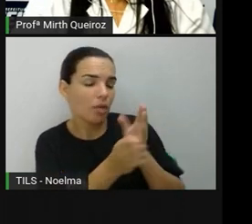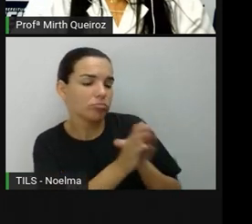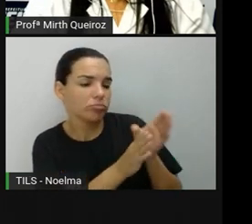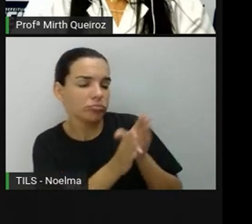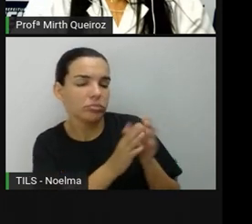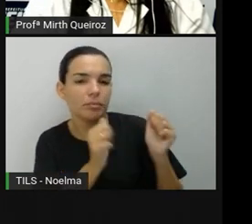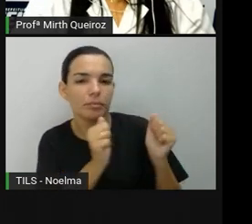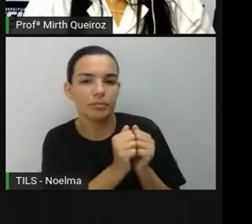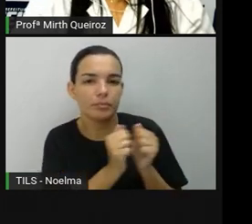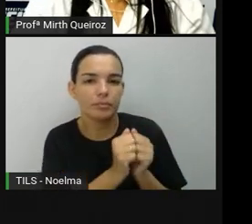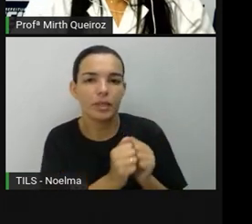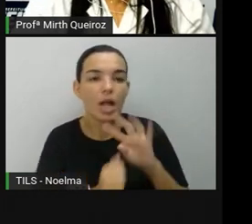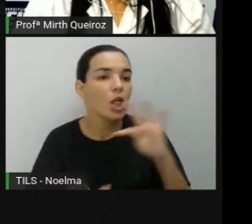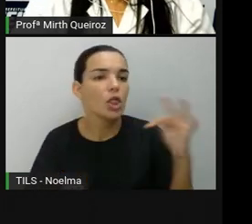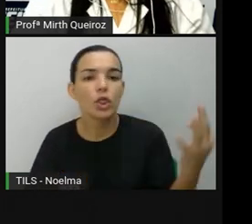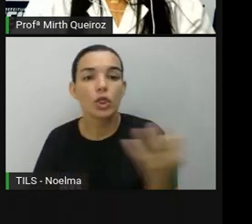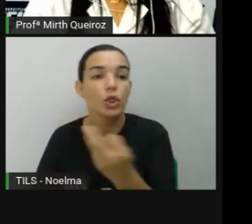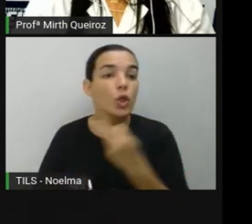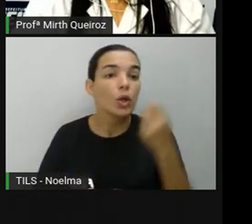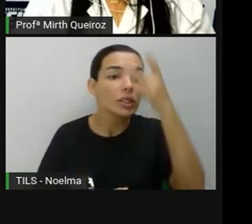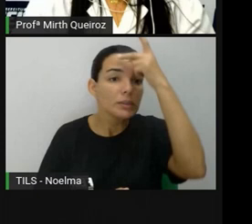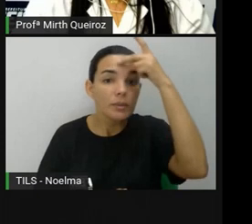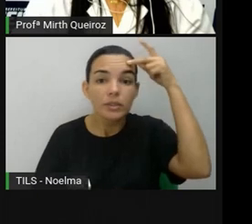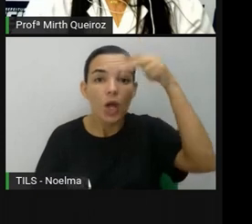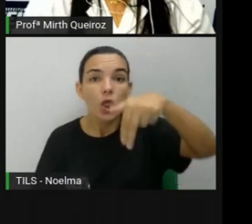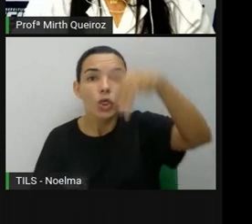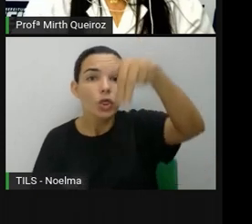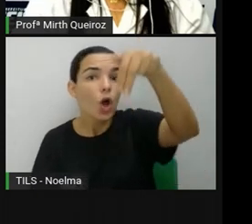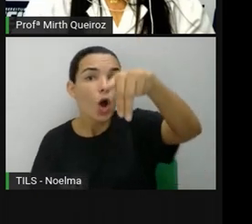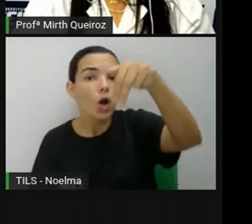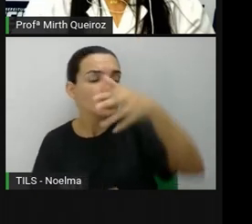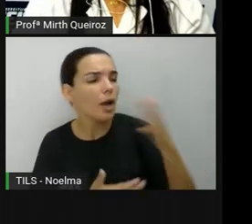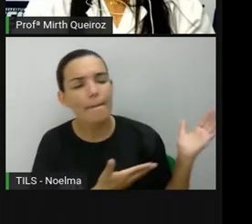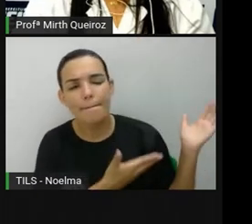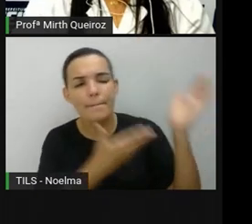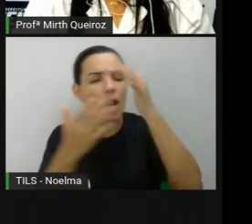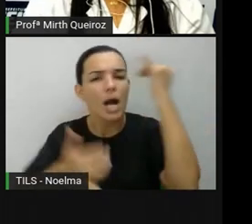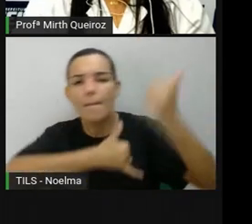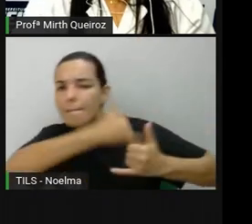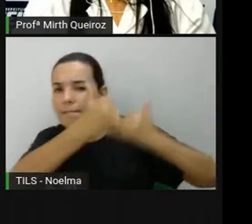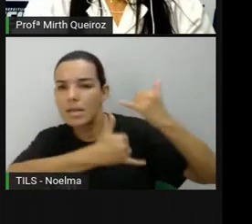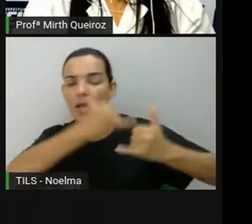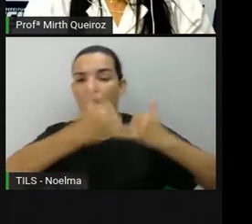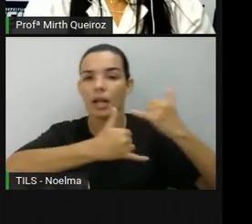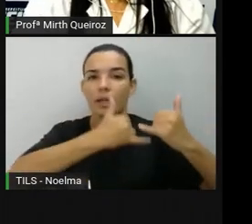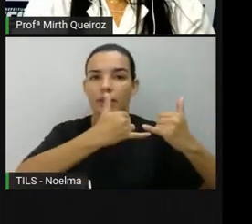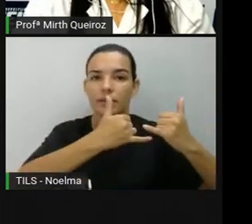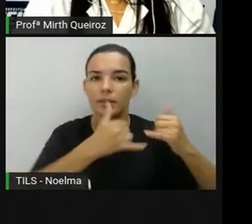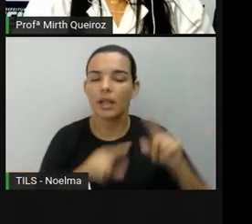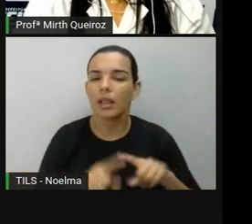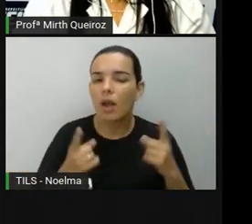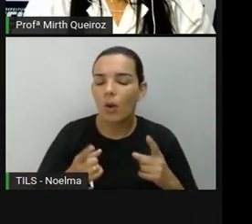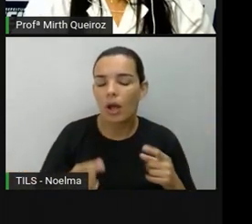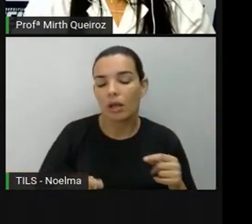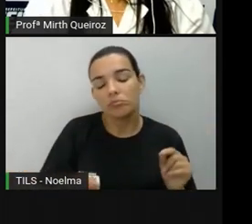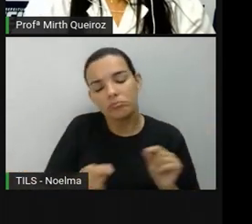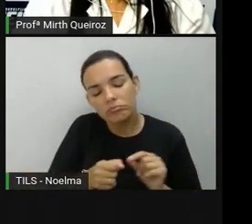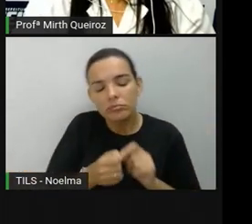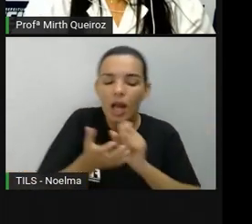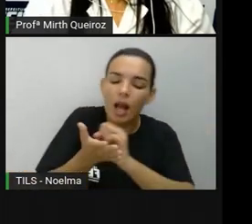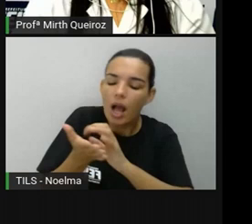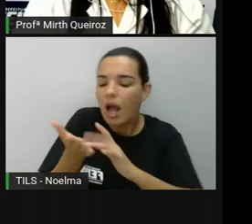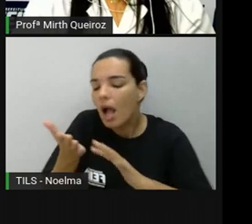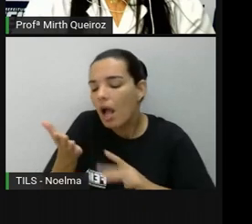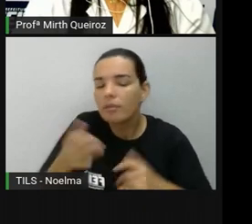gritou todos ao norte para um campeonato. Durante a atividade Lucas